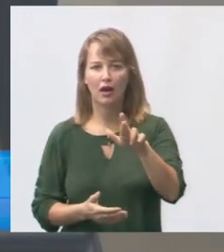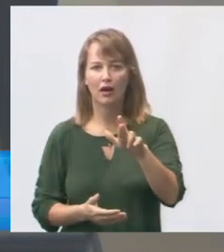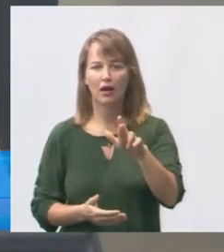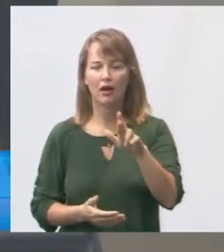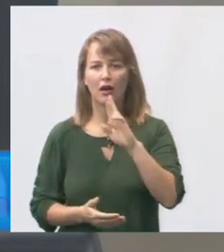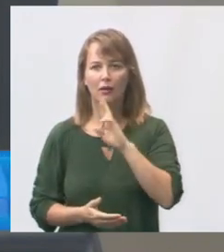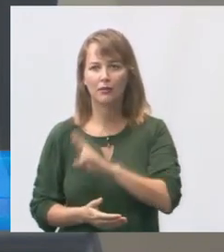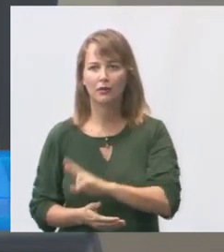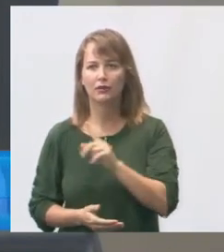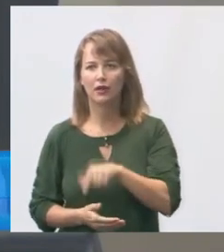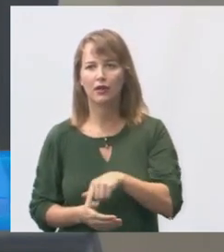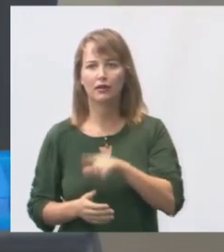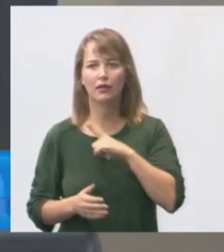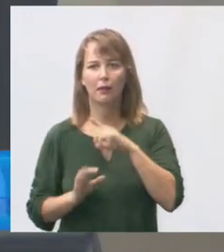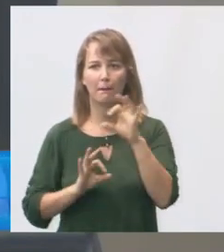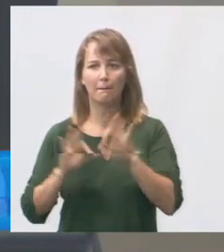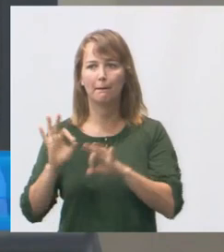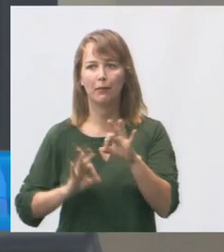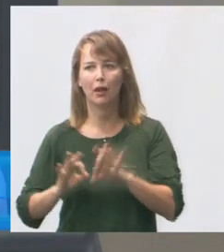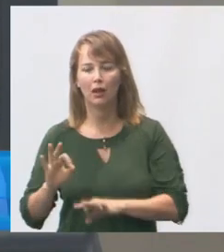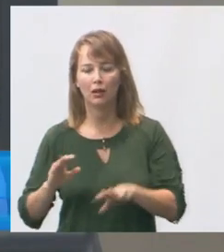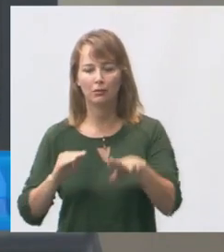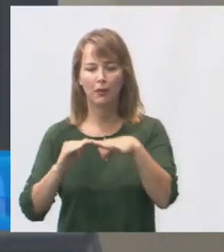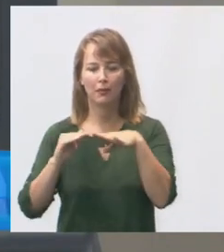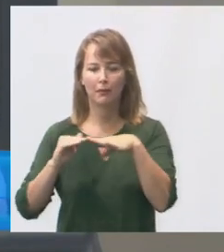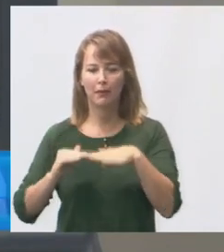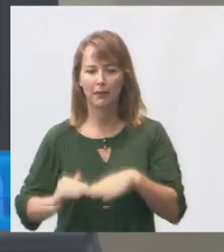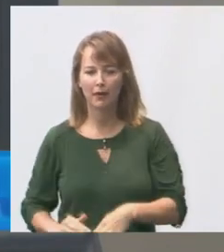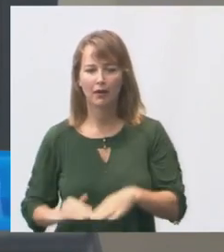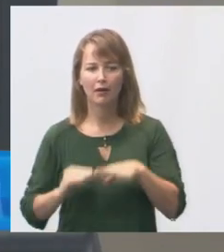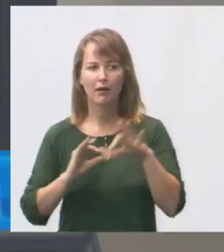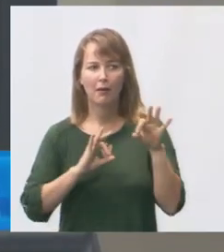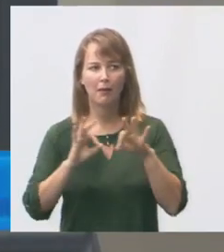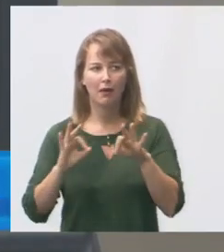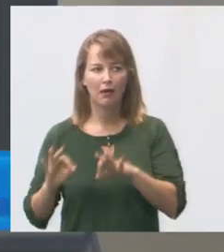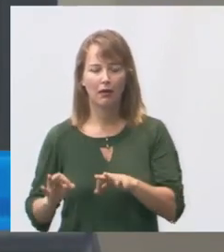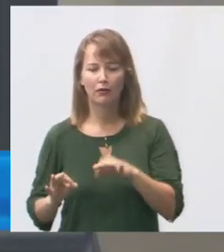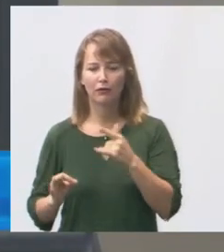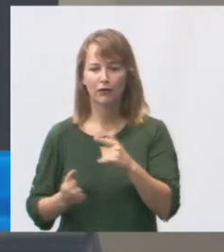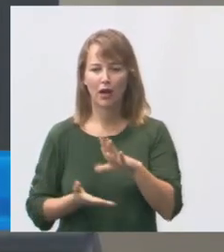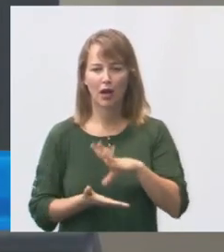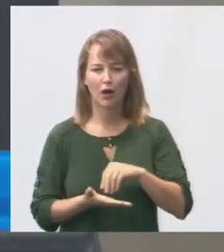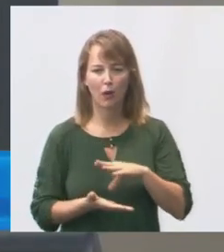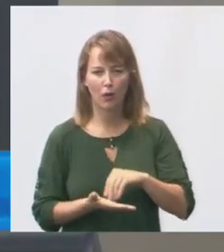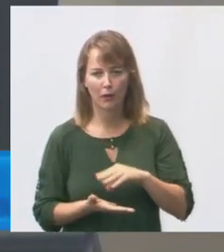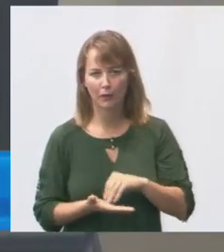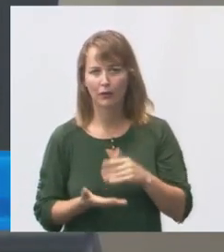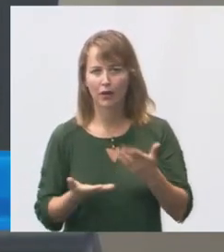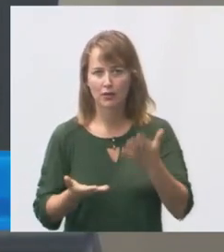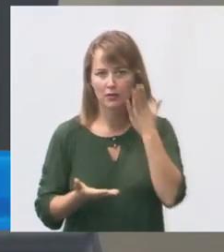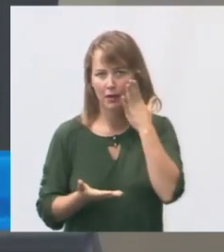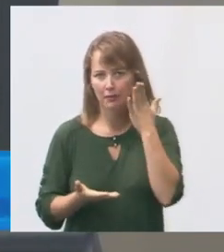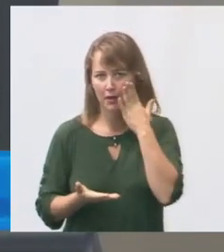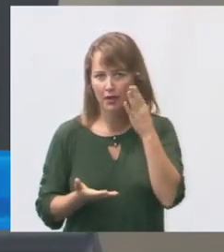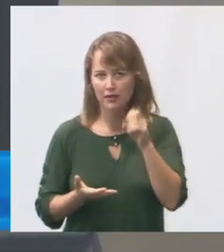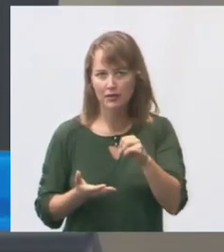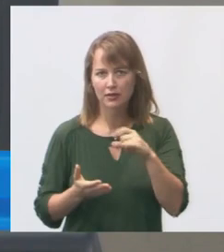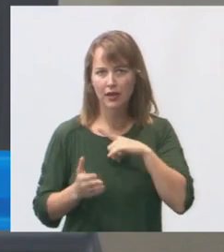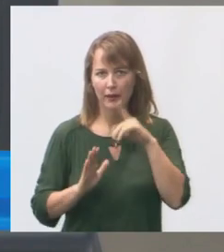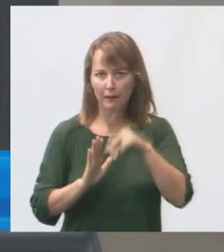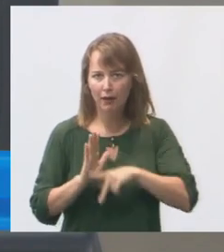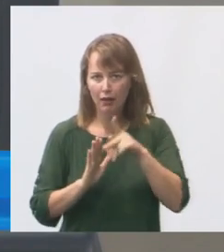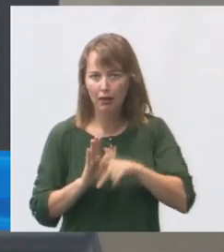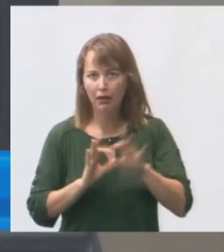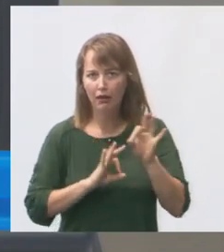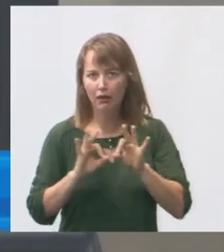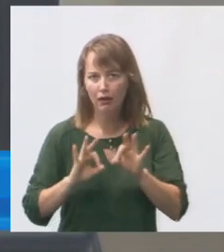é que existe um plano de conformidade mas que esse plano eles não mandam a cópia. Então, gente quer saber sobre esse plano de climatização como é que